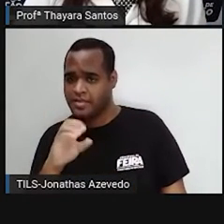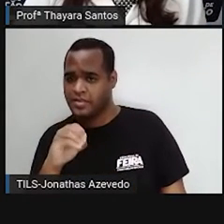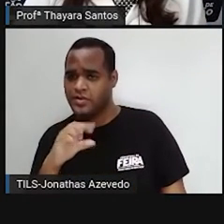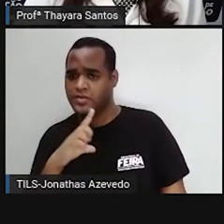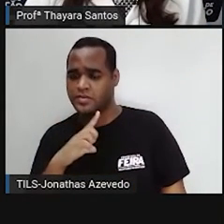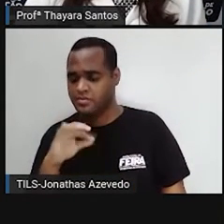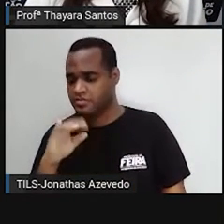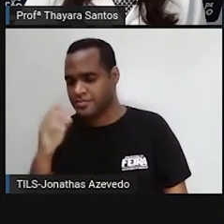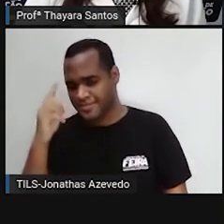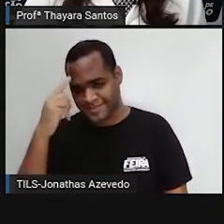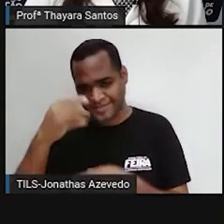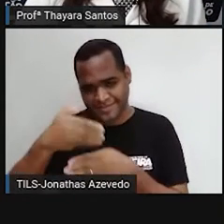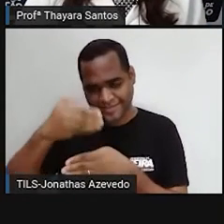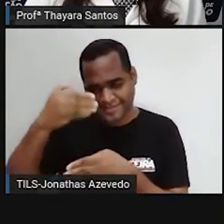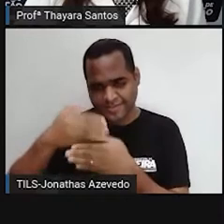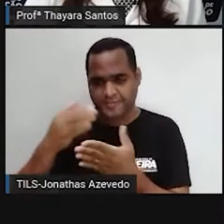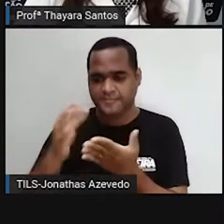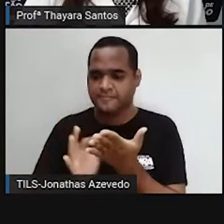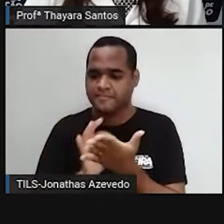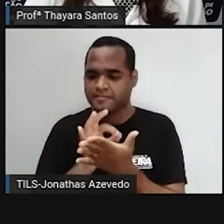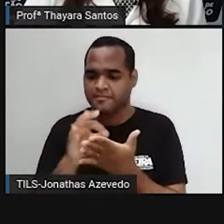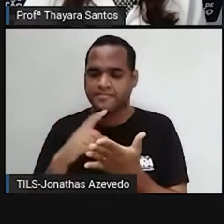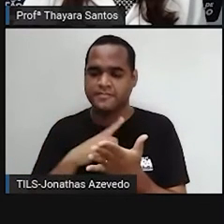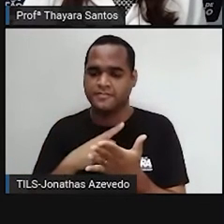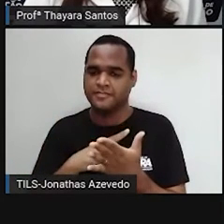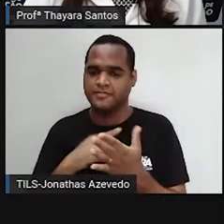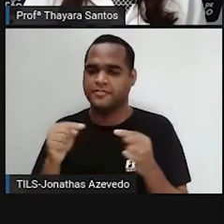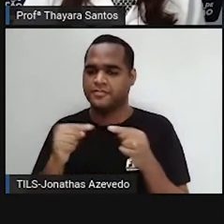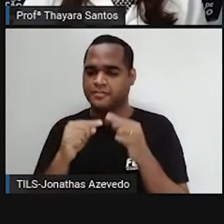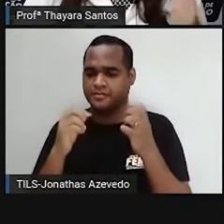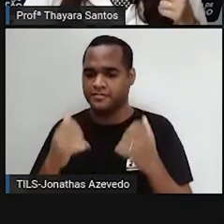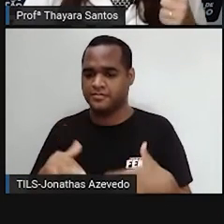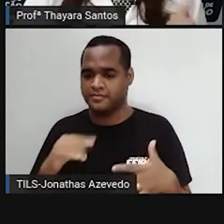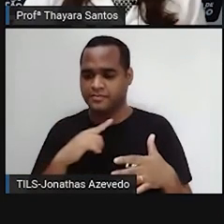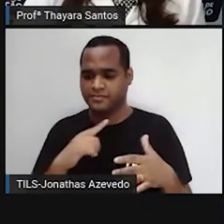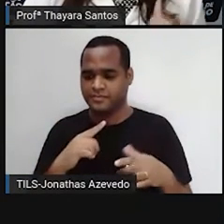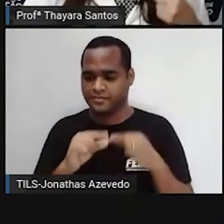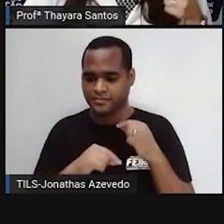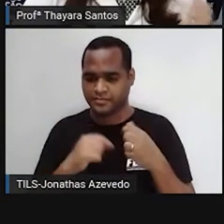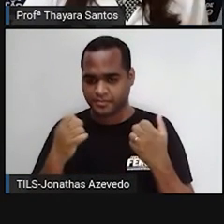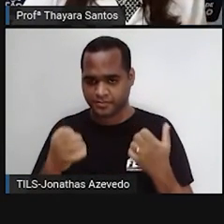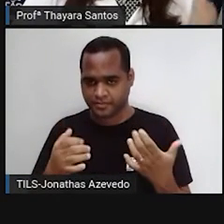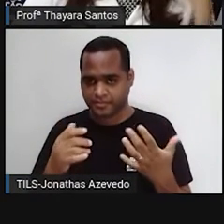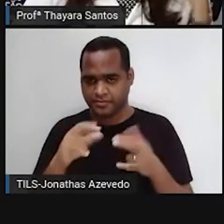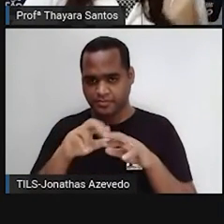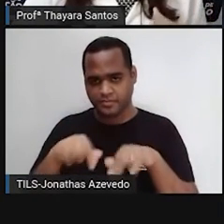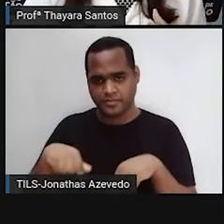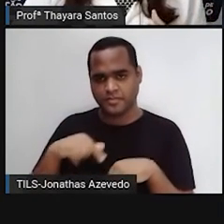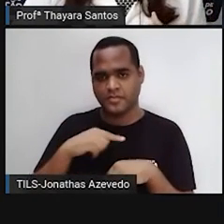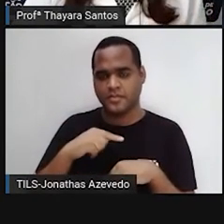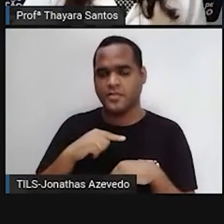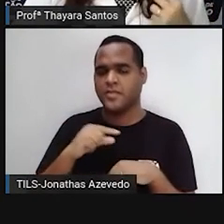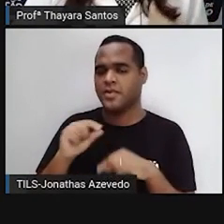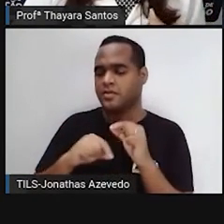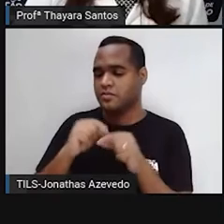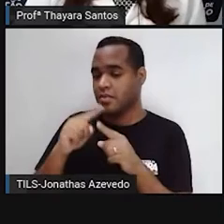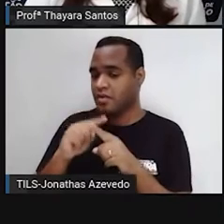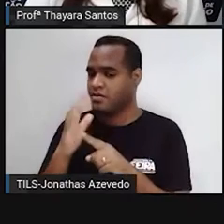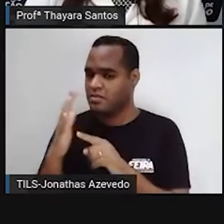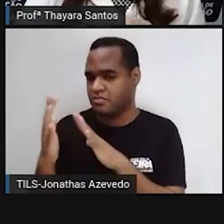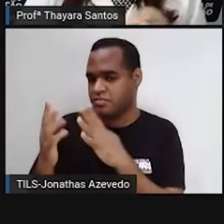Então, parede celular é uma estrutura que está presente na célula eucariótica vegetal e também na célula